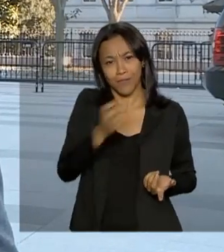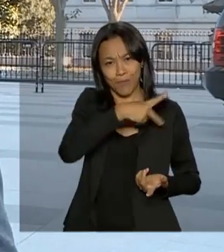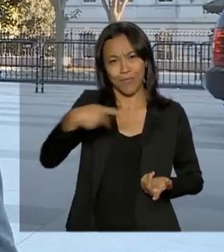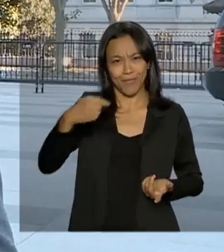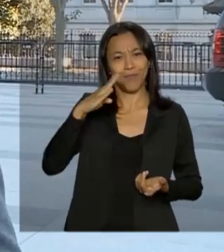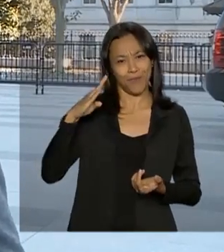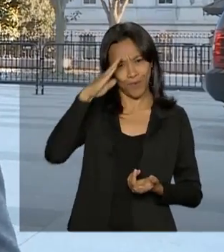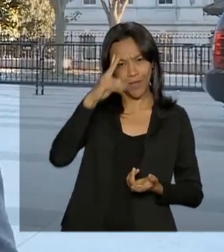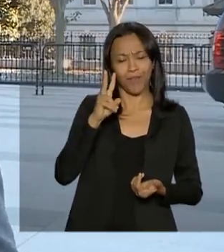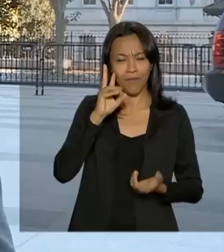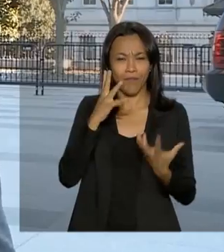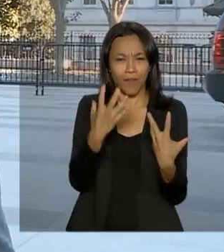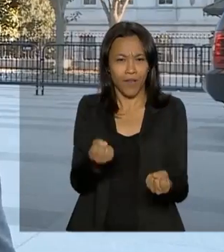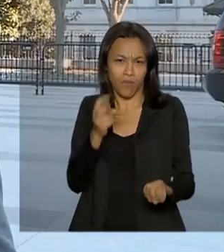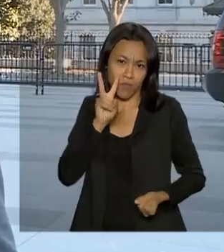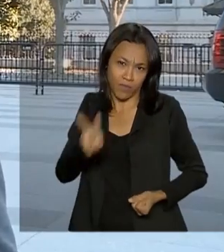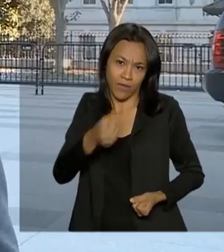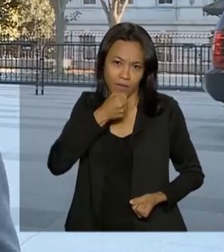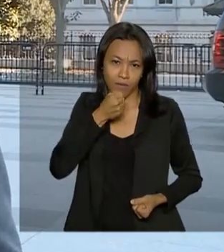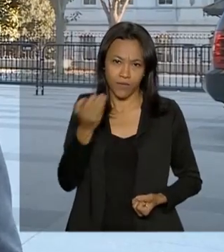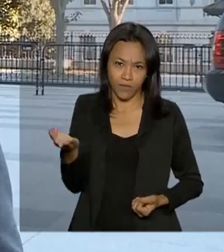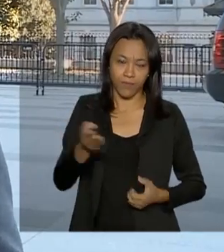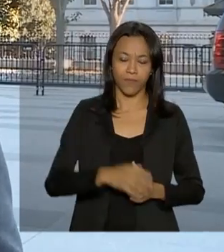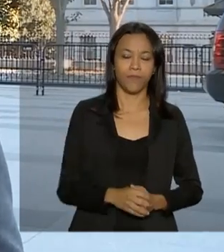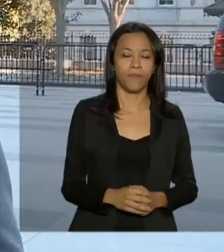Washington. Vamos acompanhar um trecho dessa entrevista.